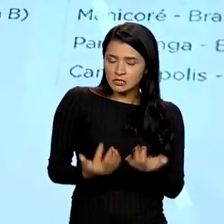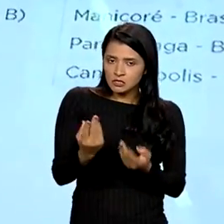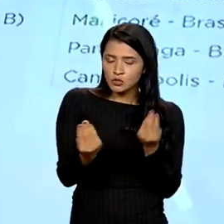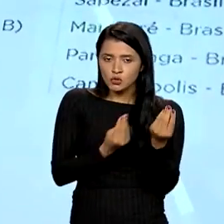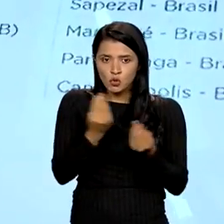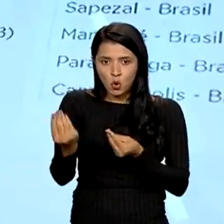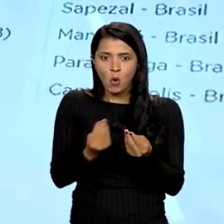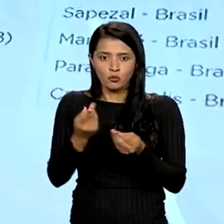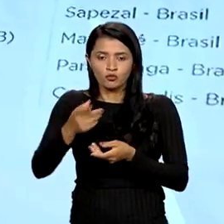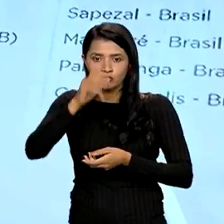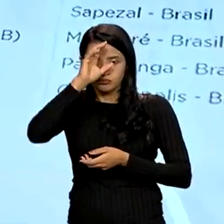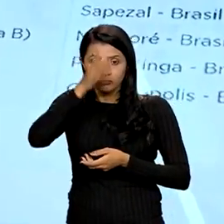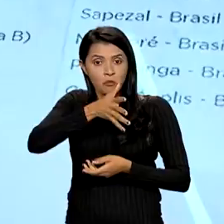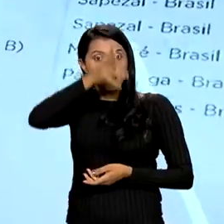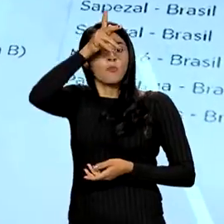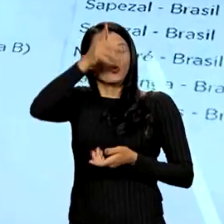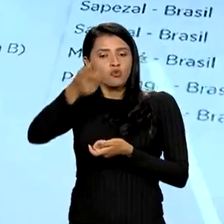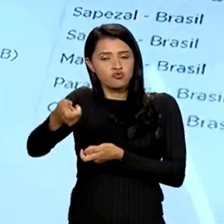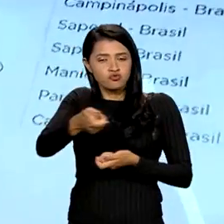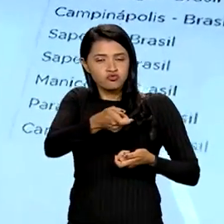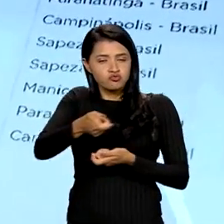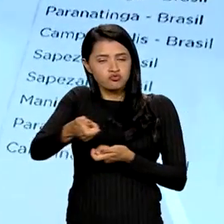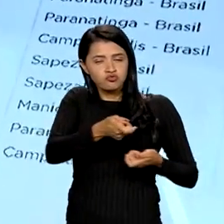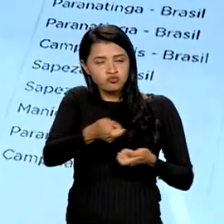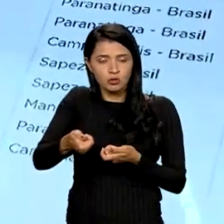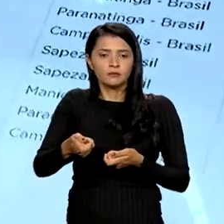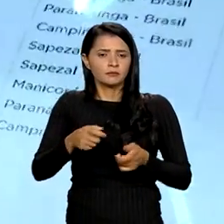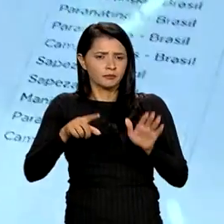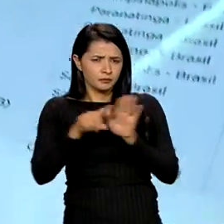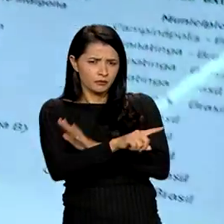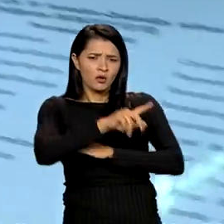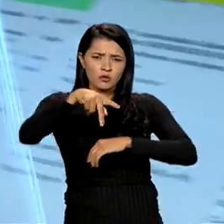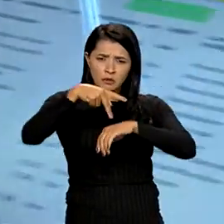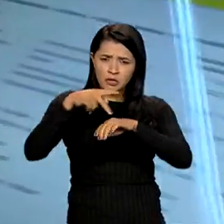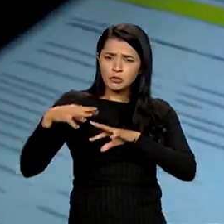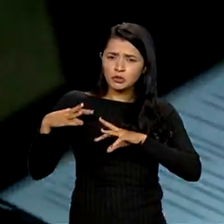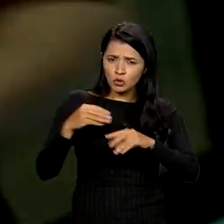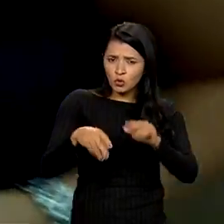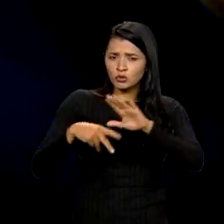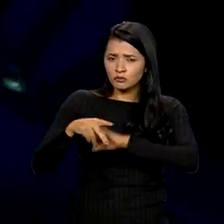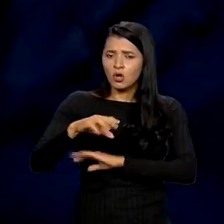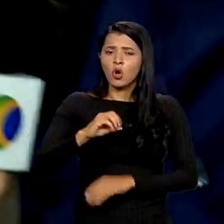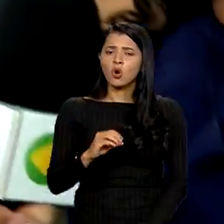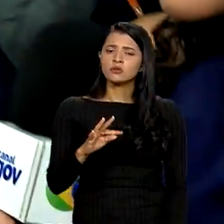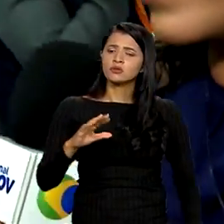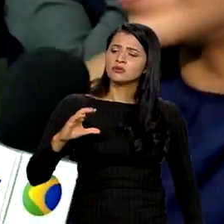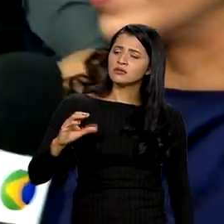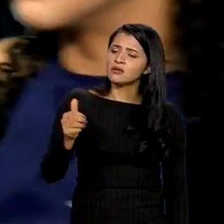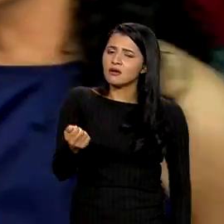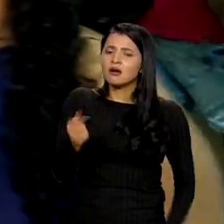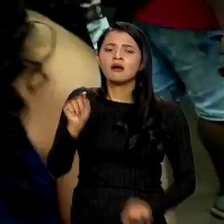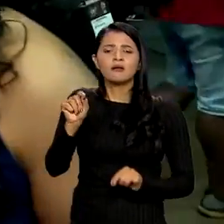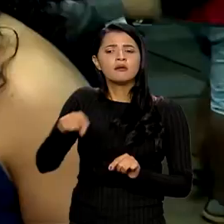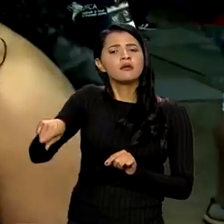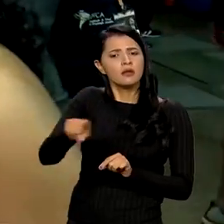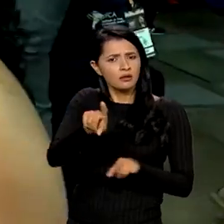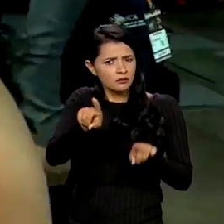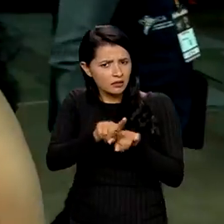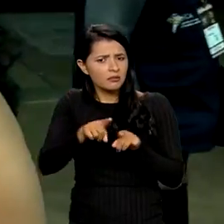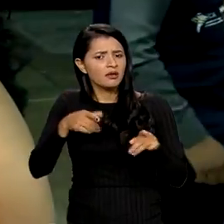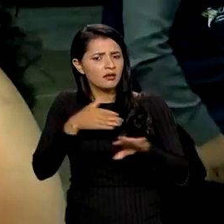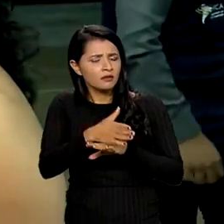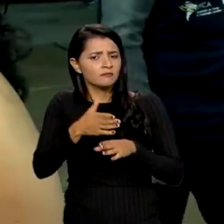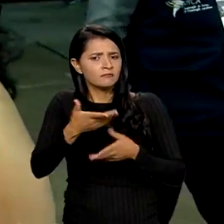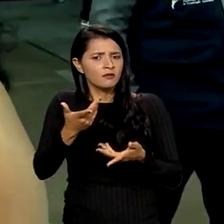corpos de bombeiros. Então, todos os países que fazem parte da OTCA, eles também vão